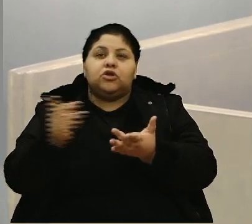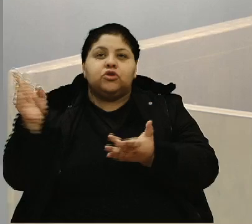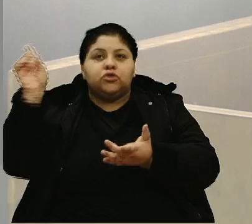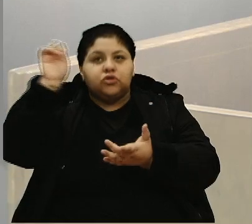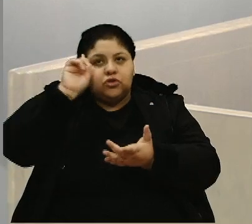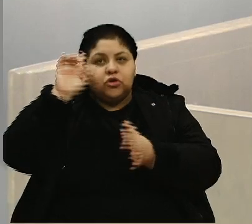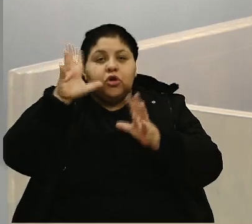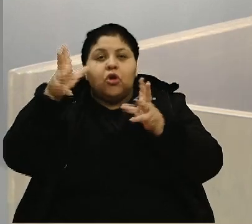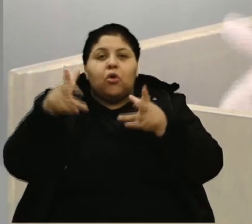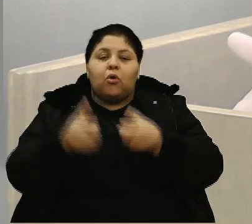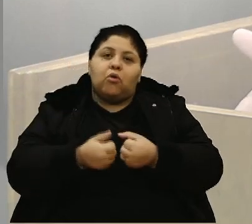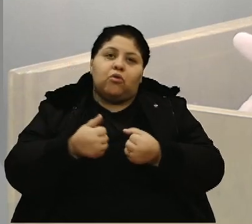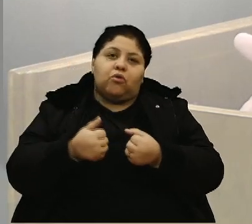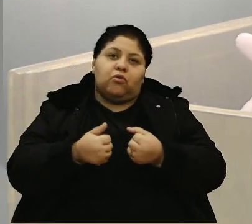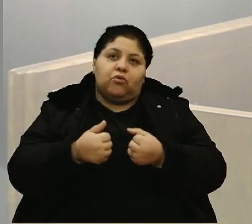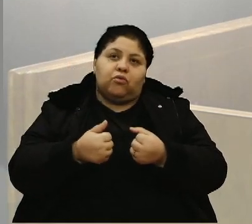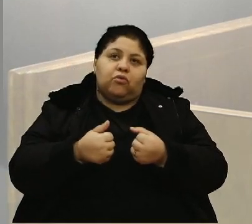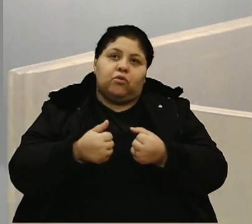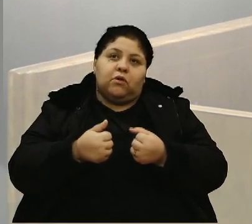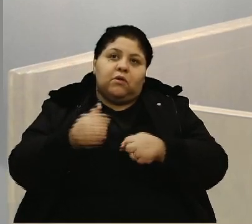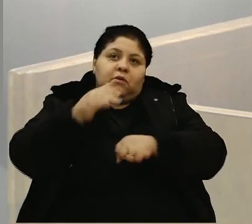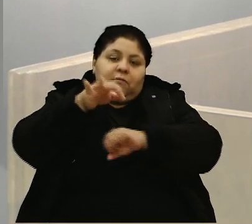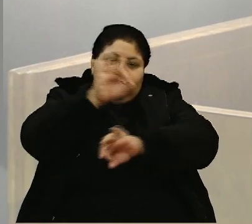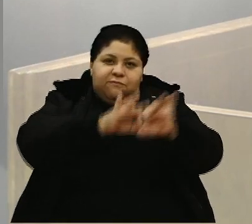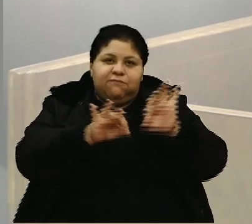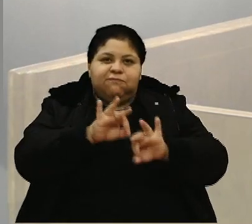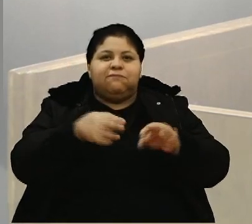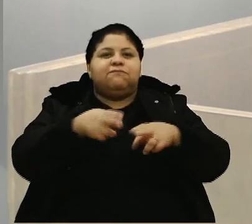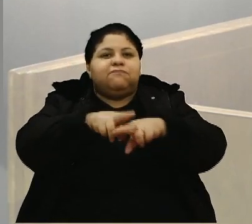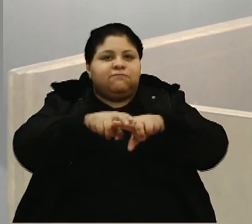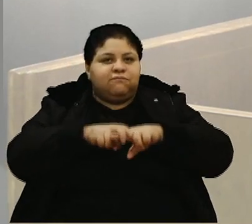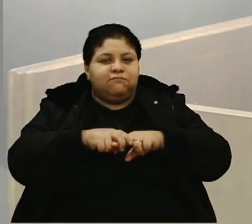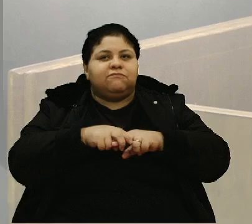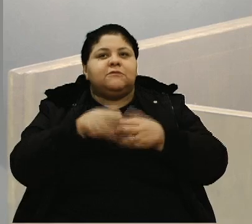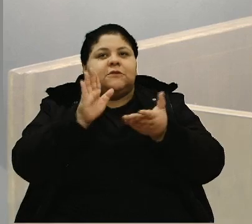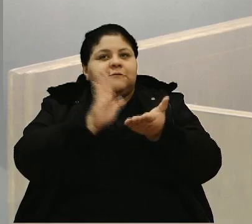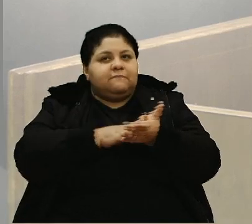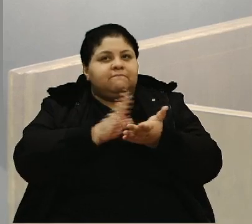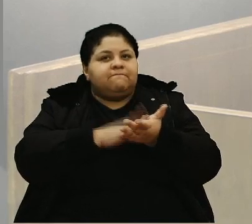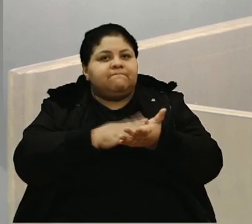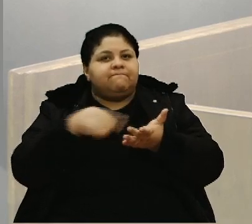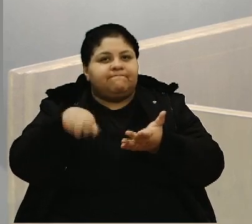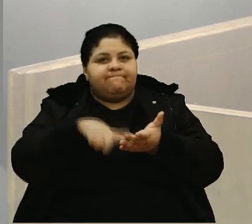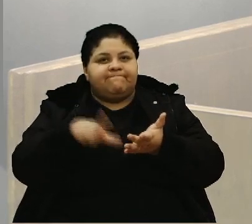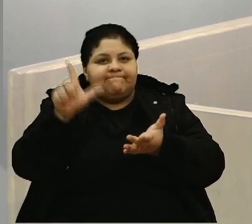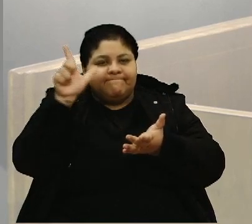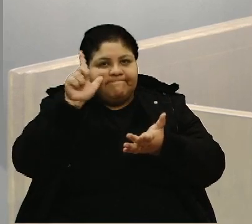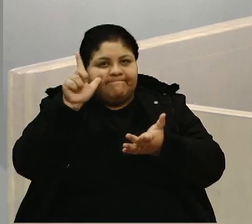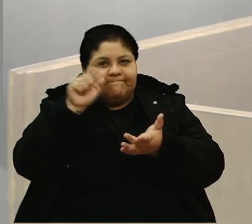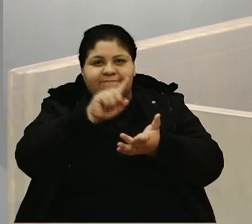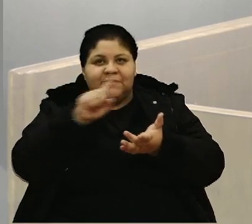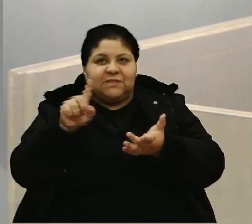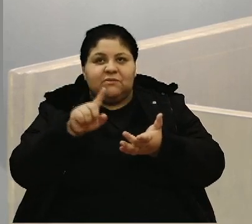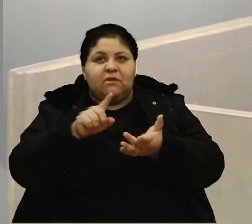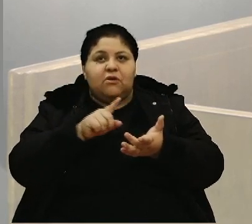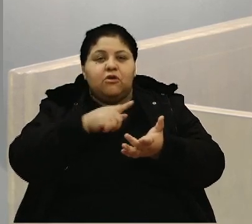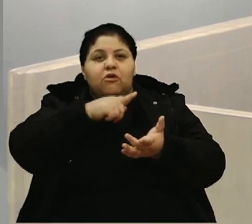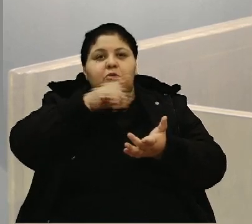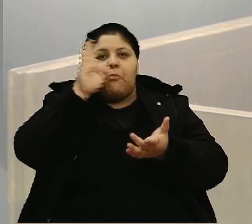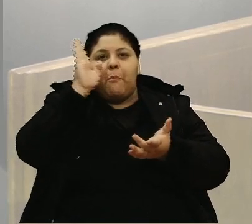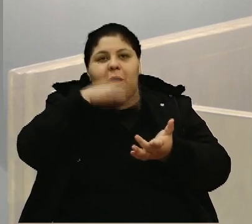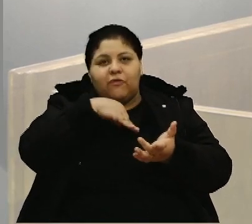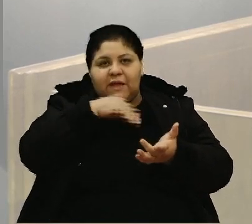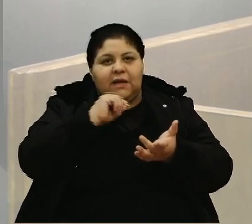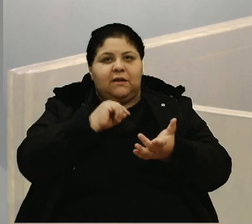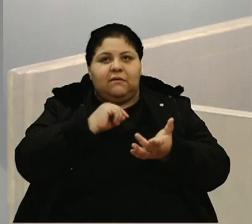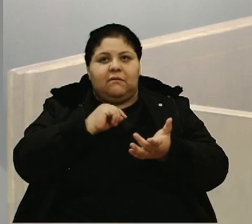quando que vai fazer aquele recapiamento. Então por isso que eu tenho que fazer essas cobranças que a gente vem fazer aqui. Não é por maldade, não é para chegar